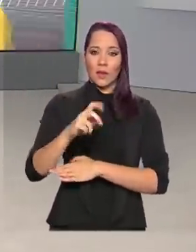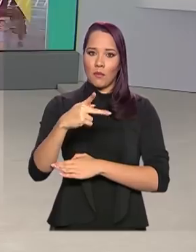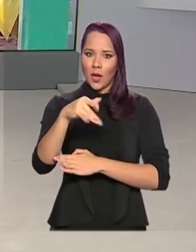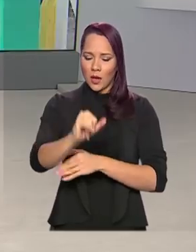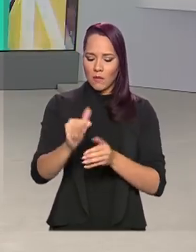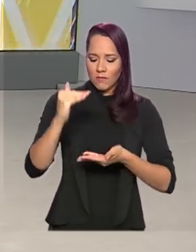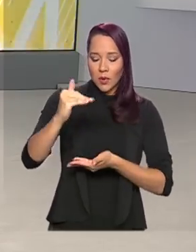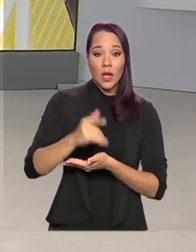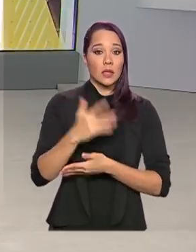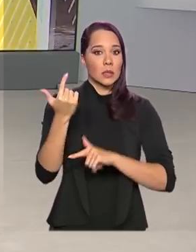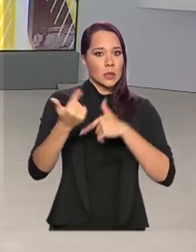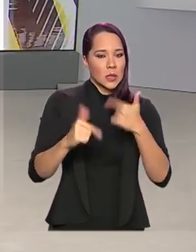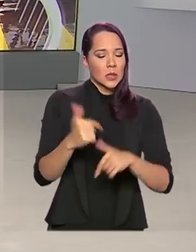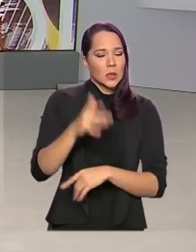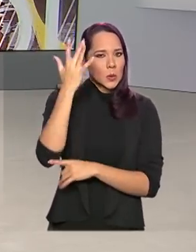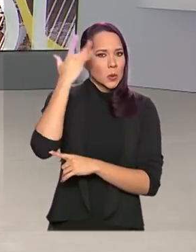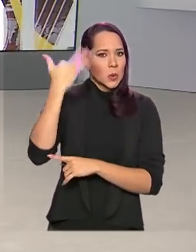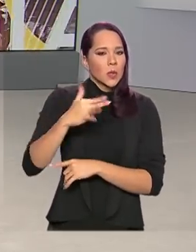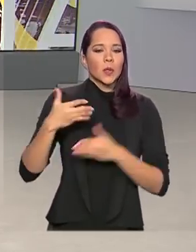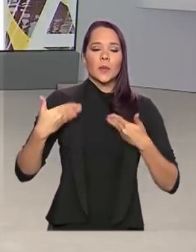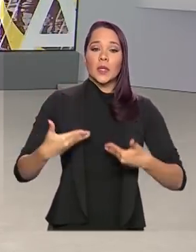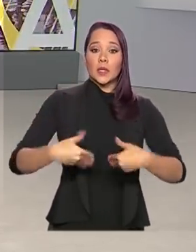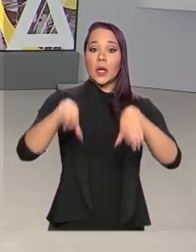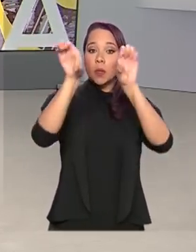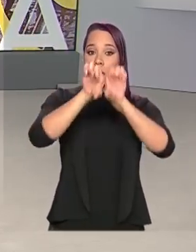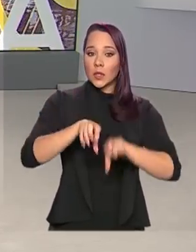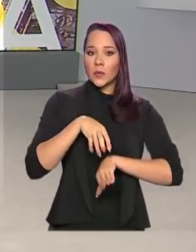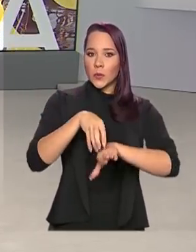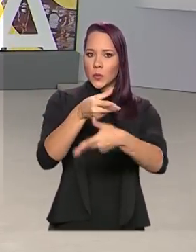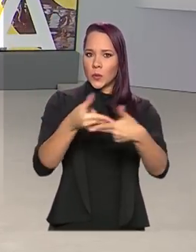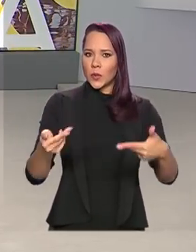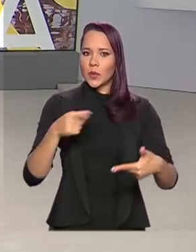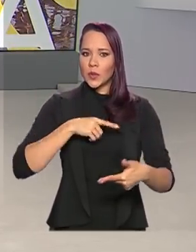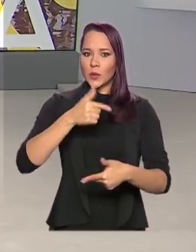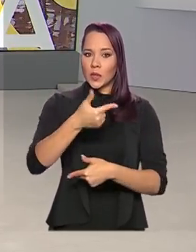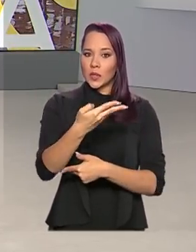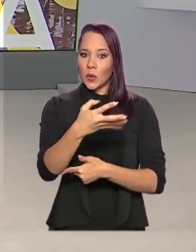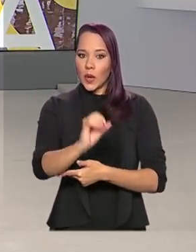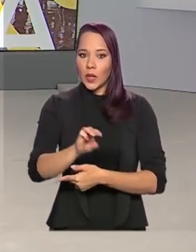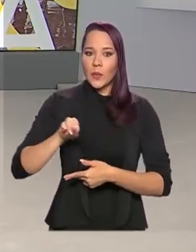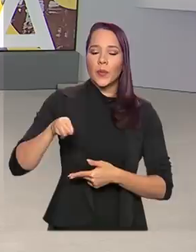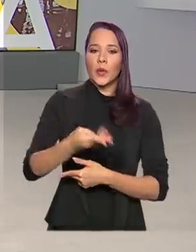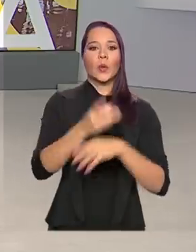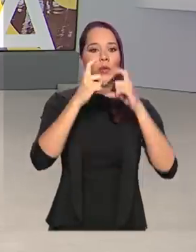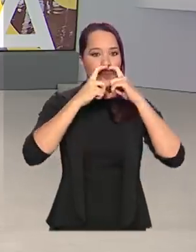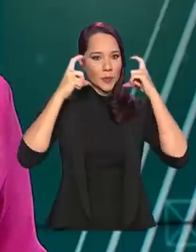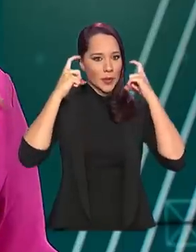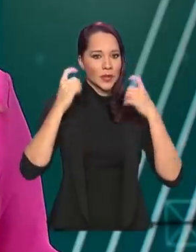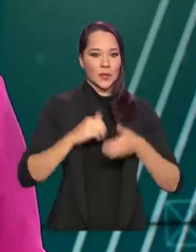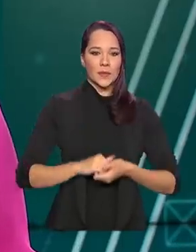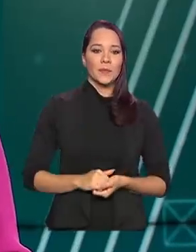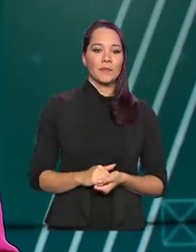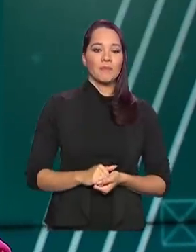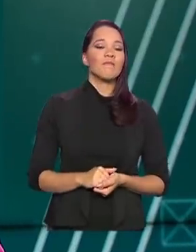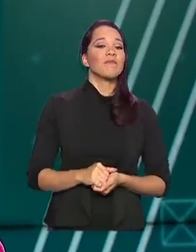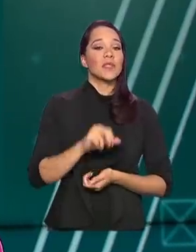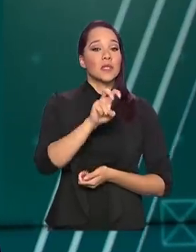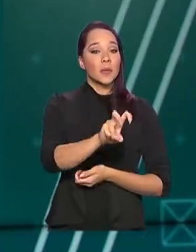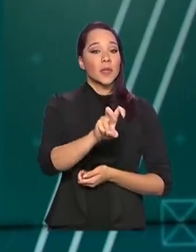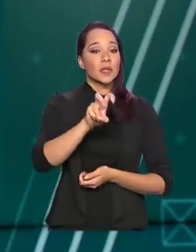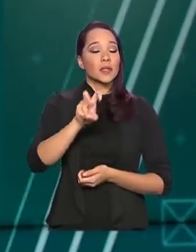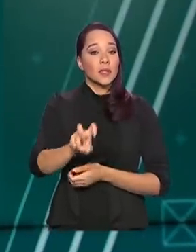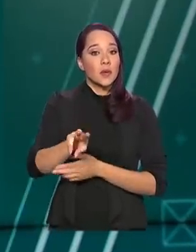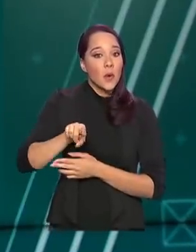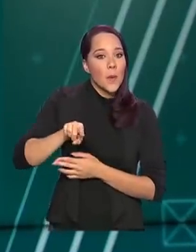A mega-operação do Ministério da Infraestrutura trouxe ao país 240 milhões de máscaras. 55